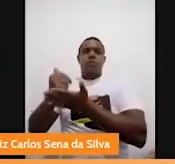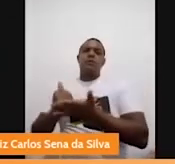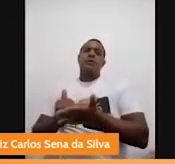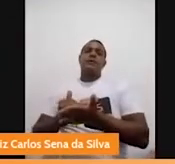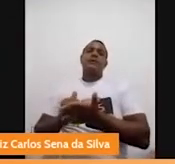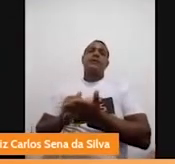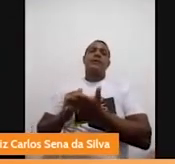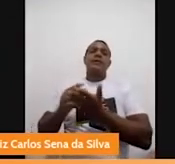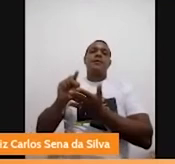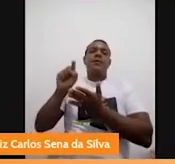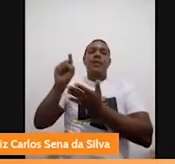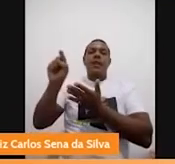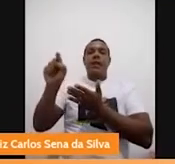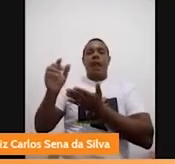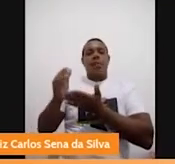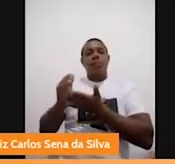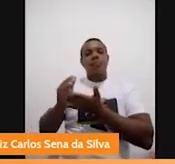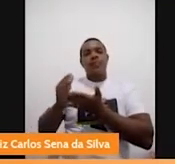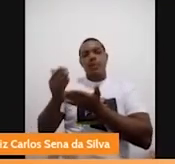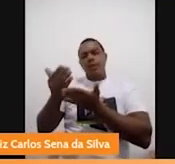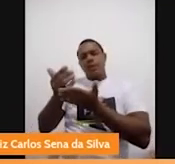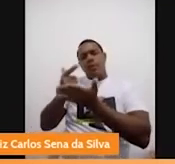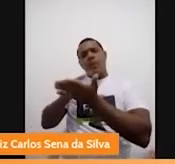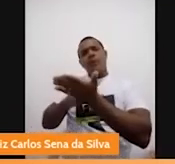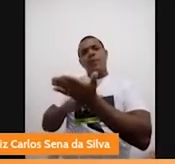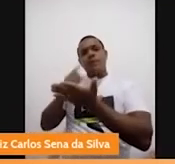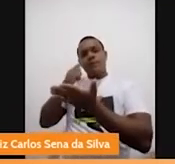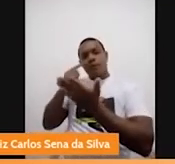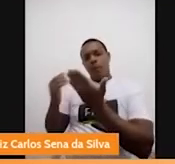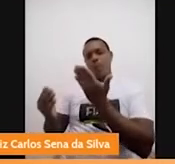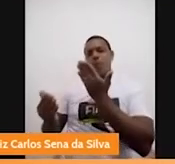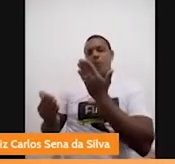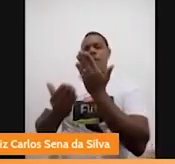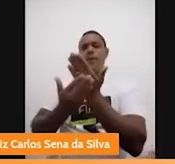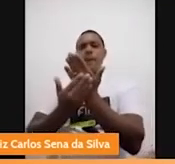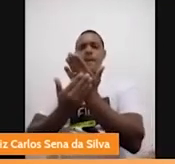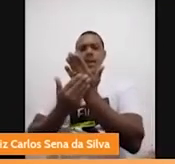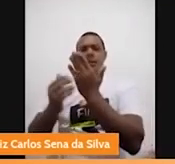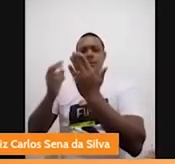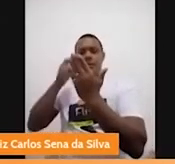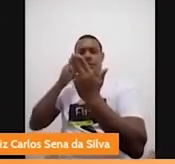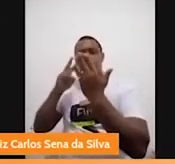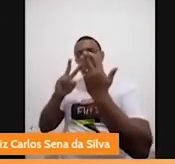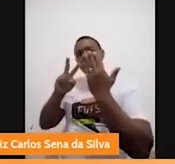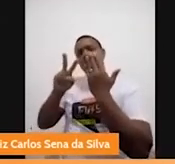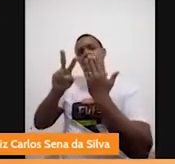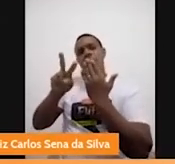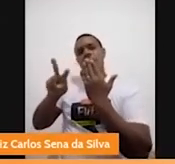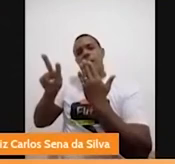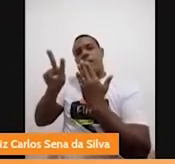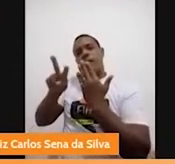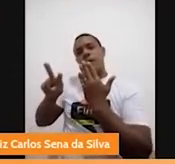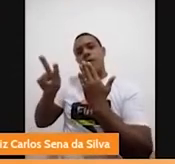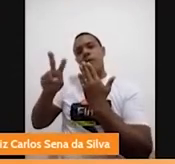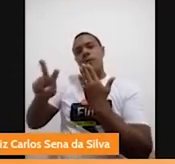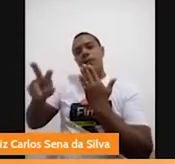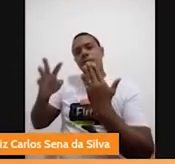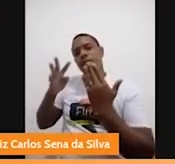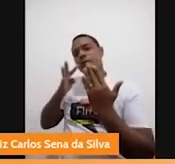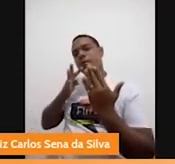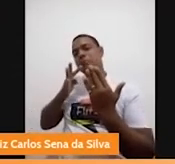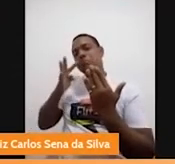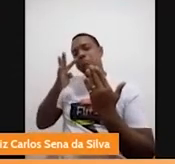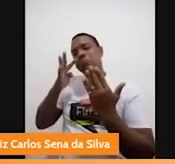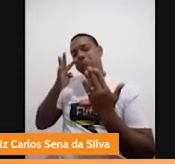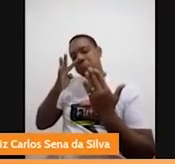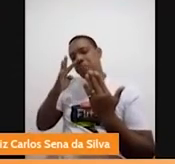começa, você se encanta desde a capa do livro, desde a capa até o final, né?